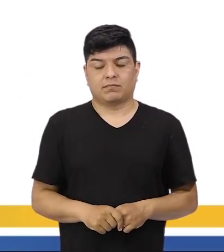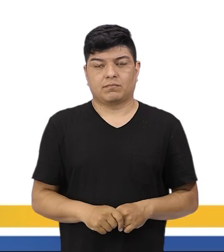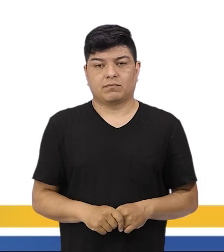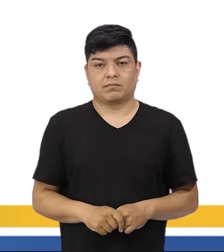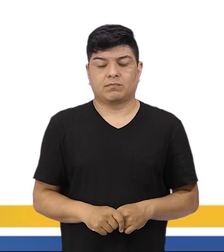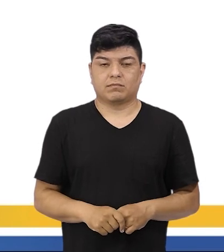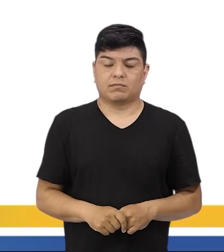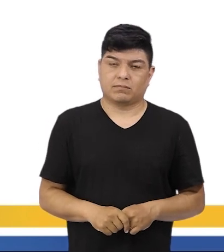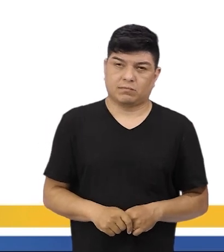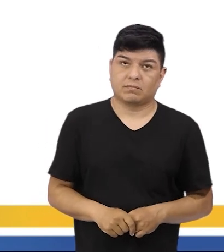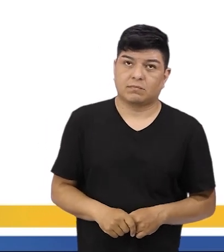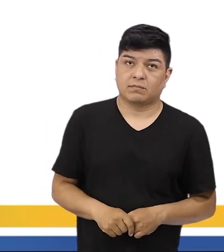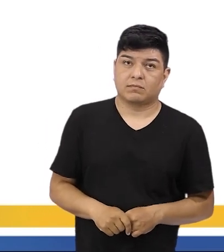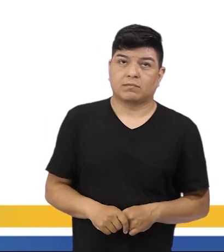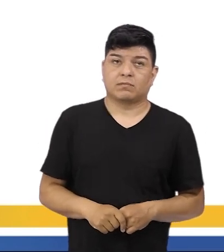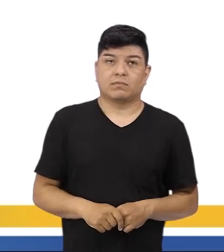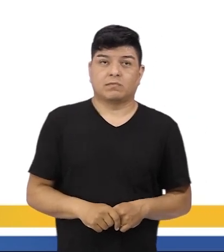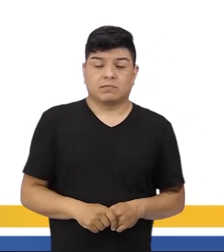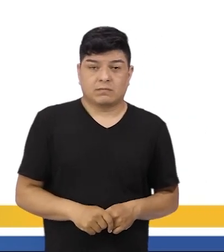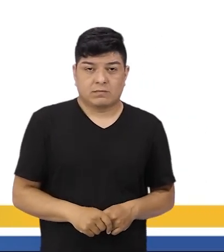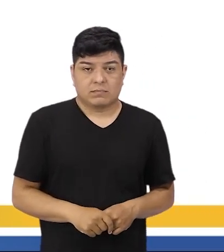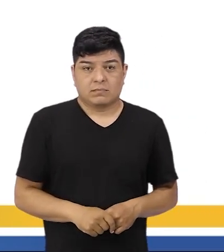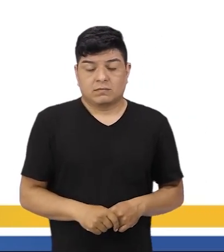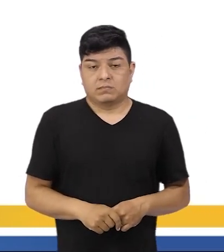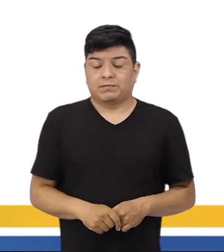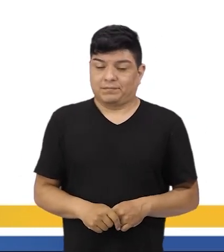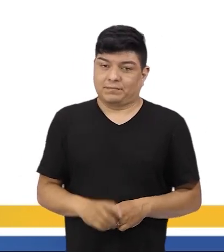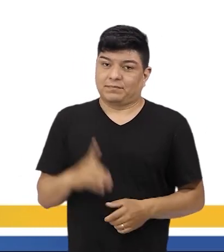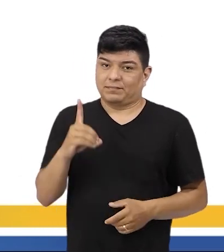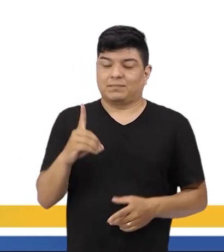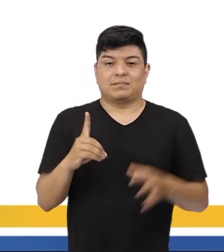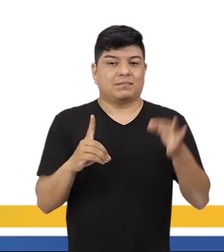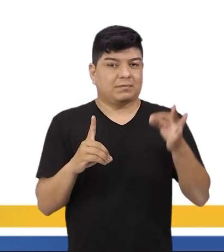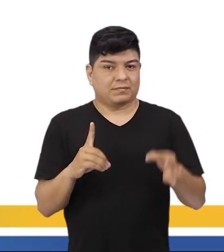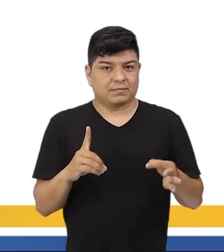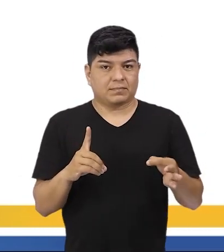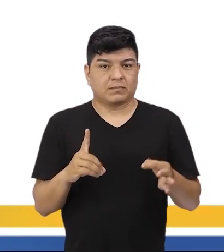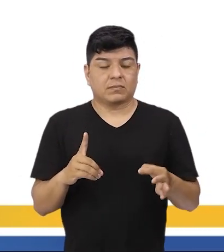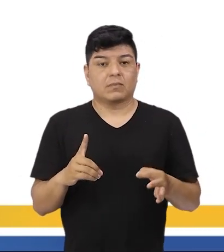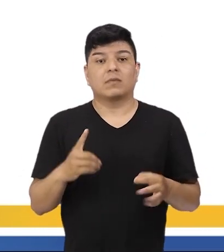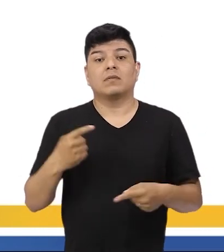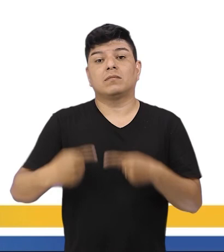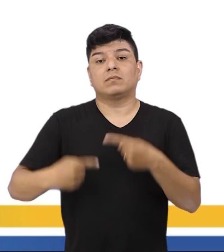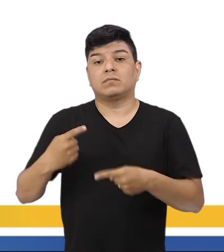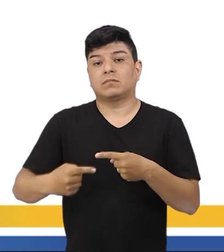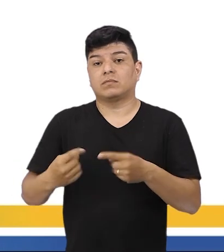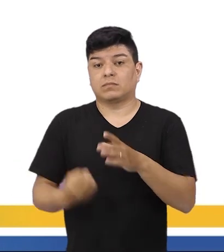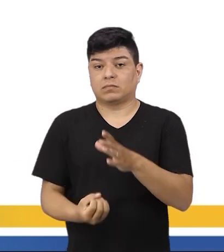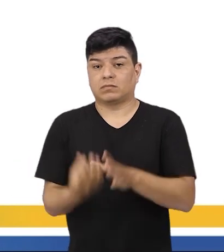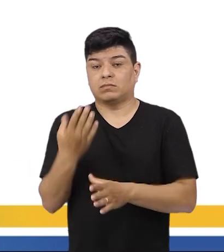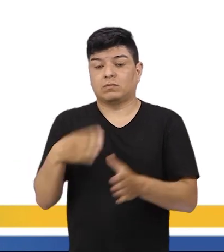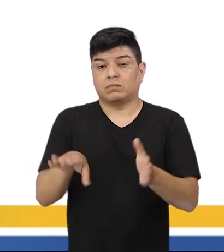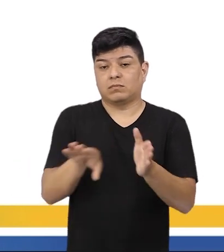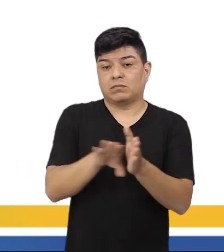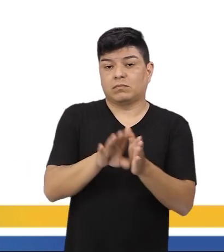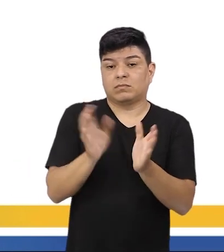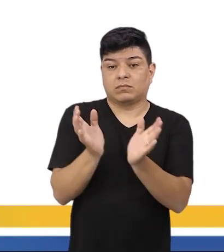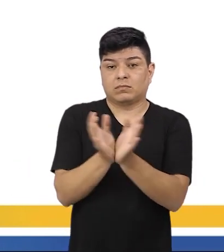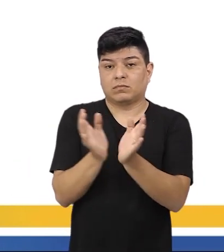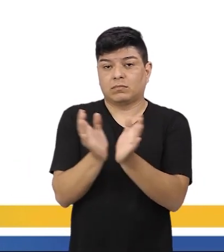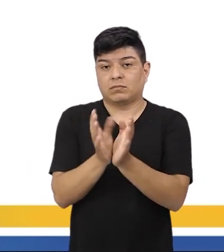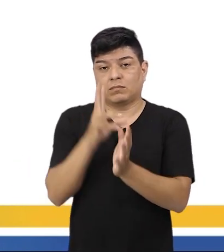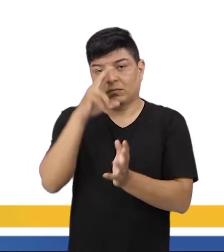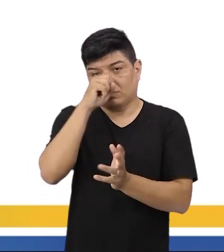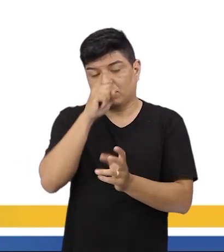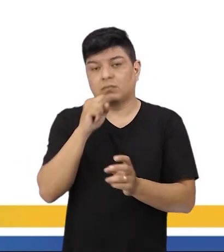Pessoal, gente tem aí, como alternativa correta, D, legitimar a ordem política inaugurada com a chegada desse grupo